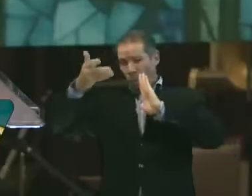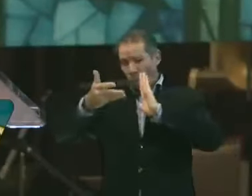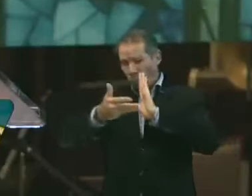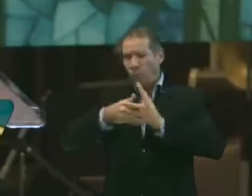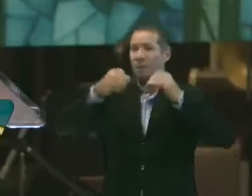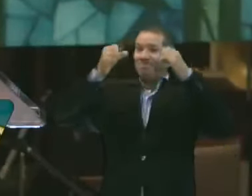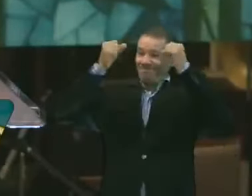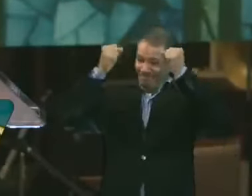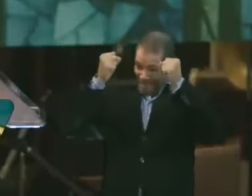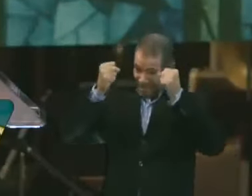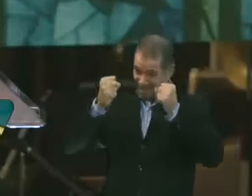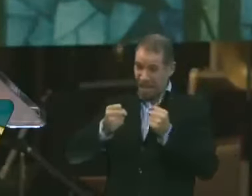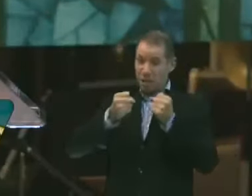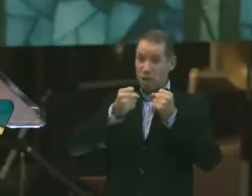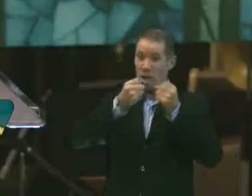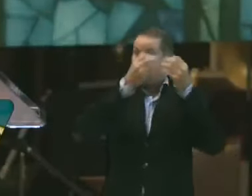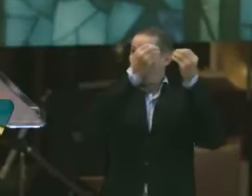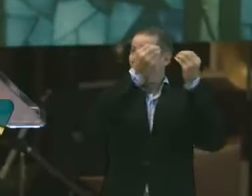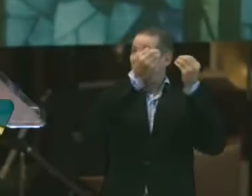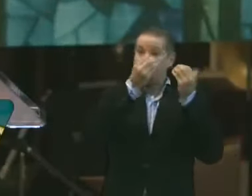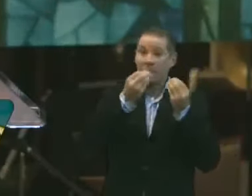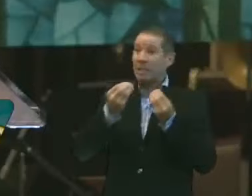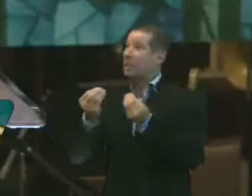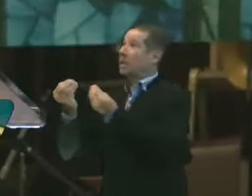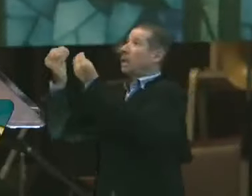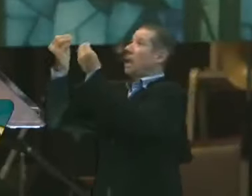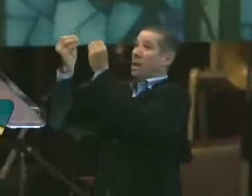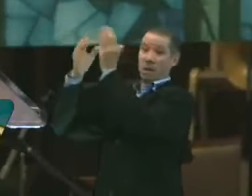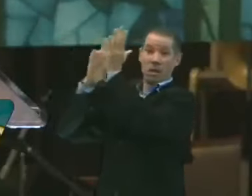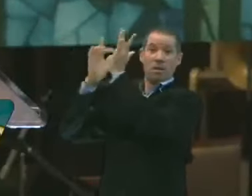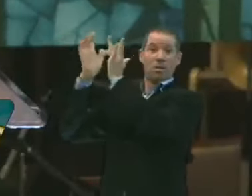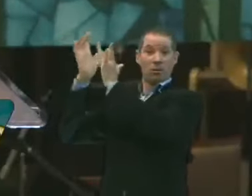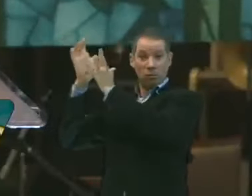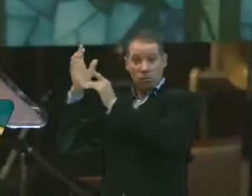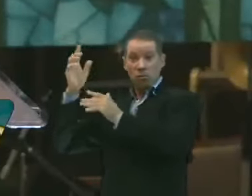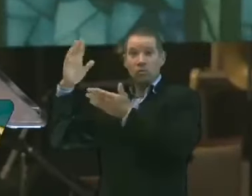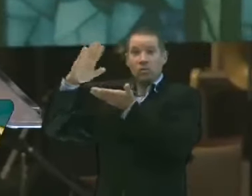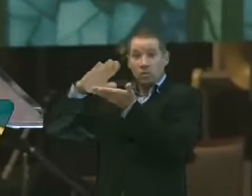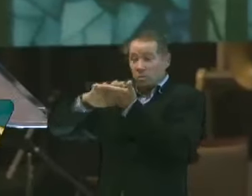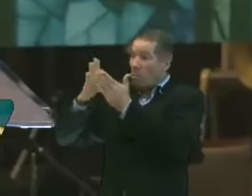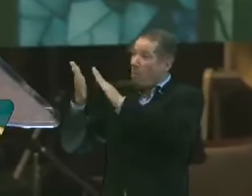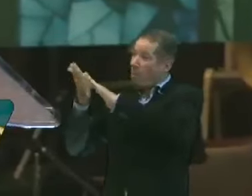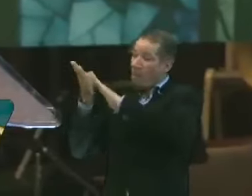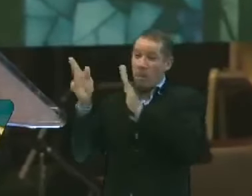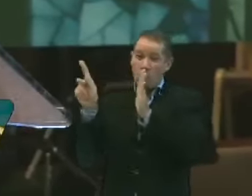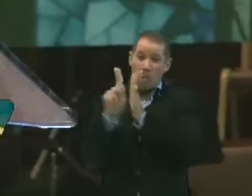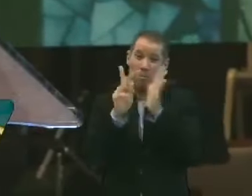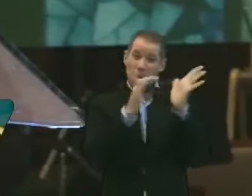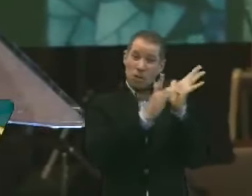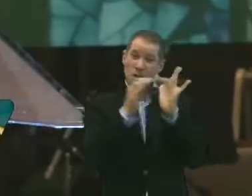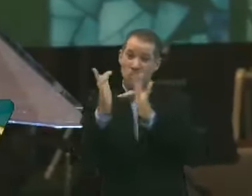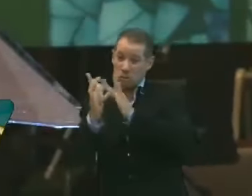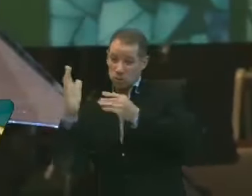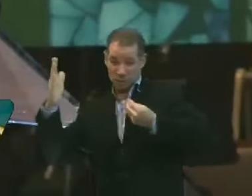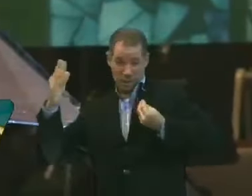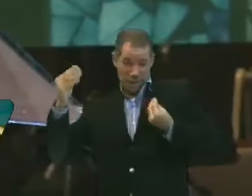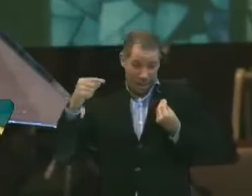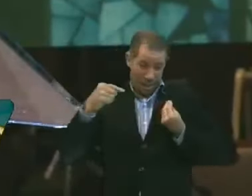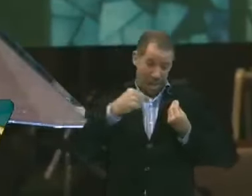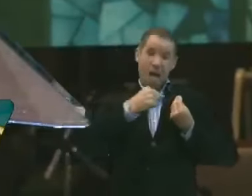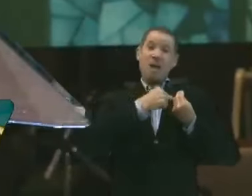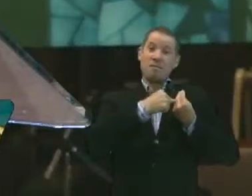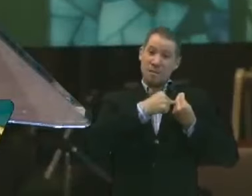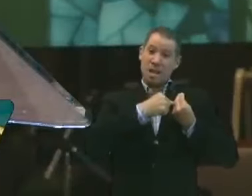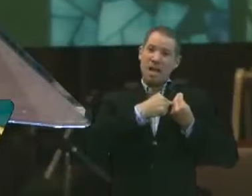autoridade foi dada a Jesus. E as mãos de Jesus estão sobre a minha vida. E por isso eu